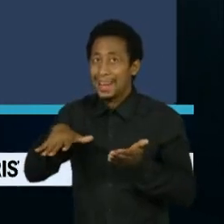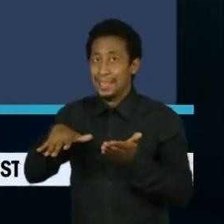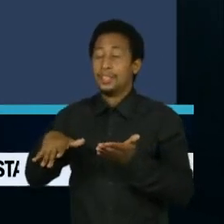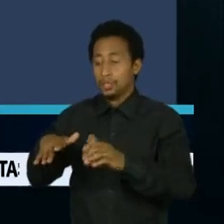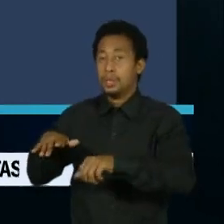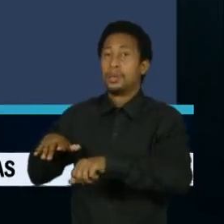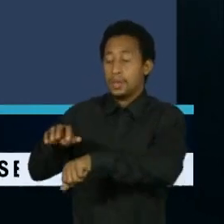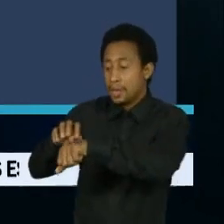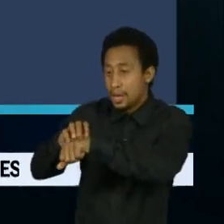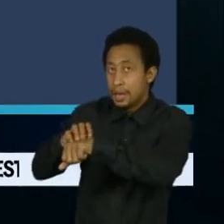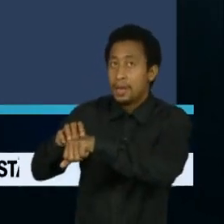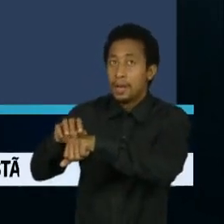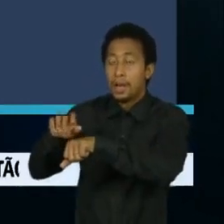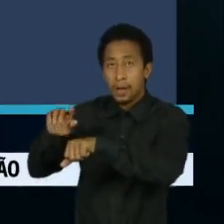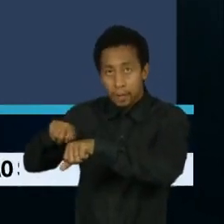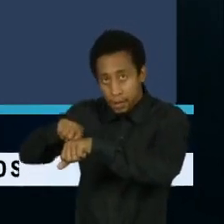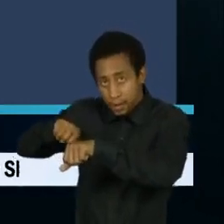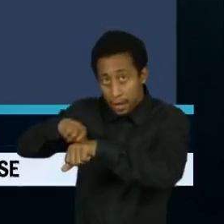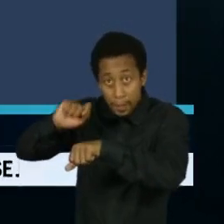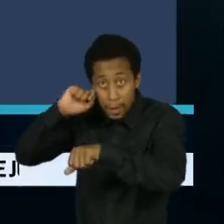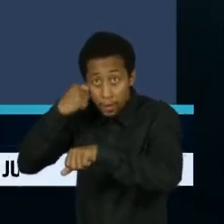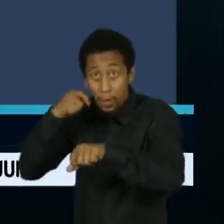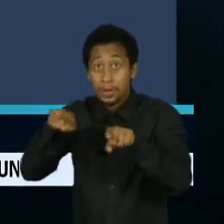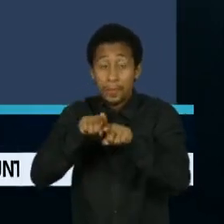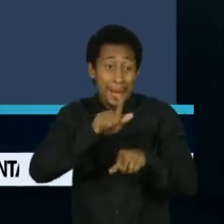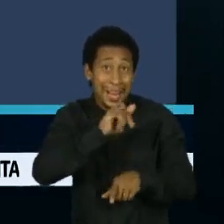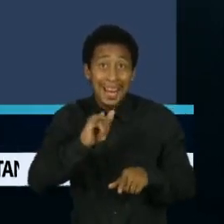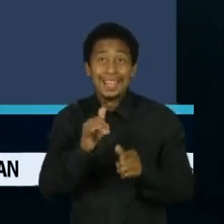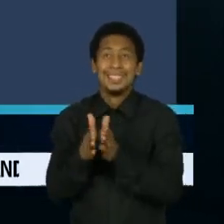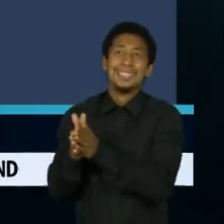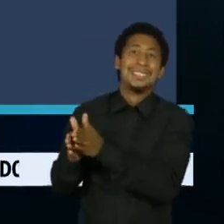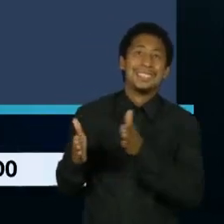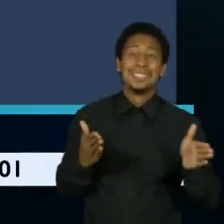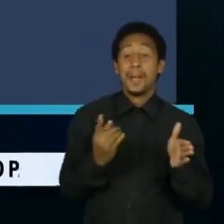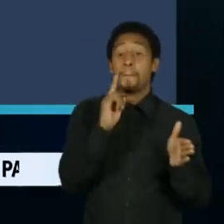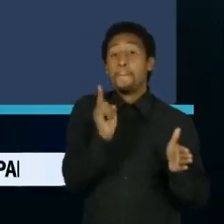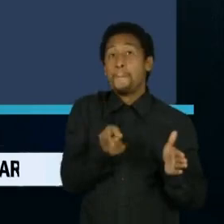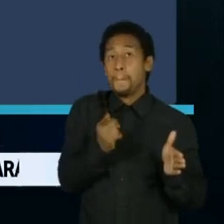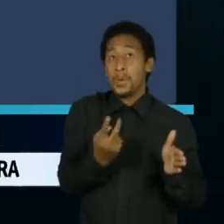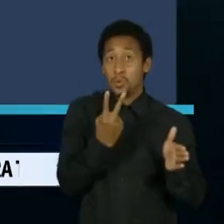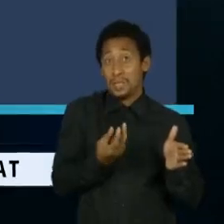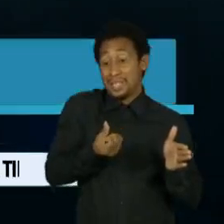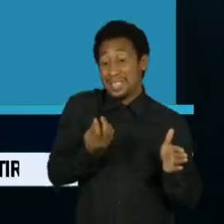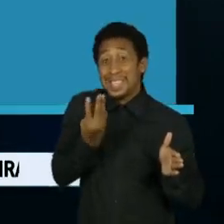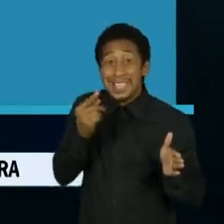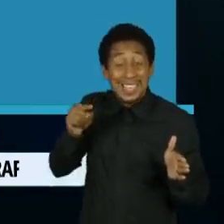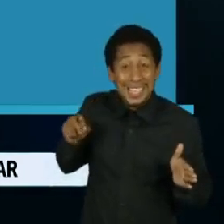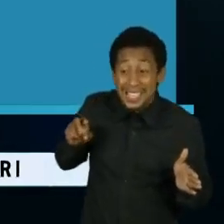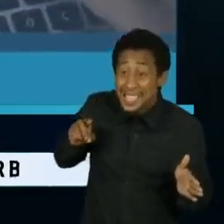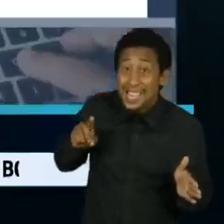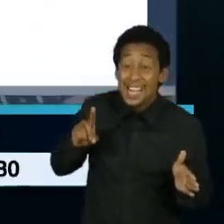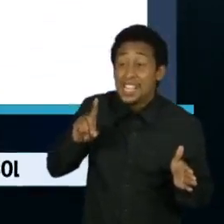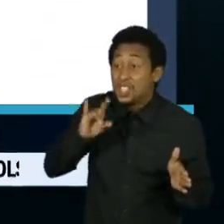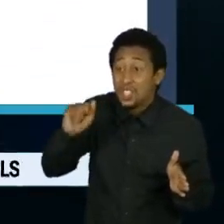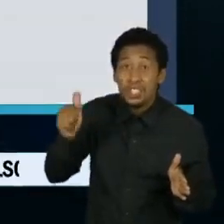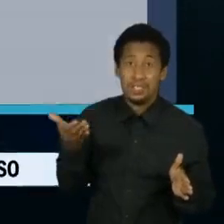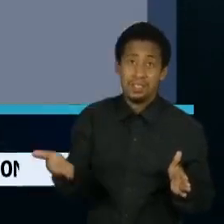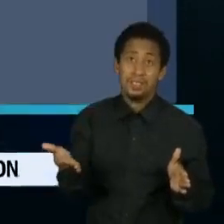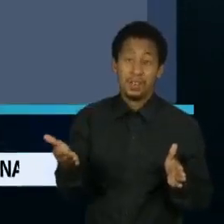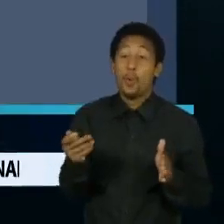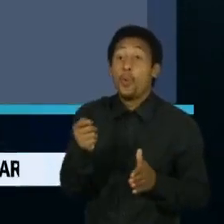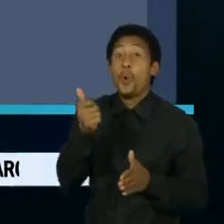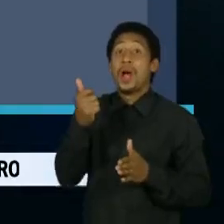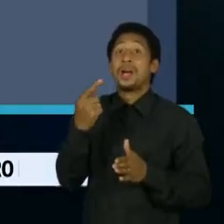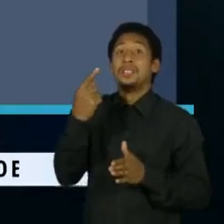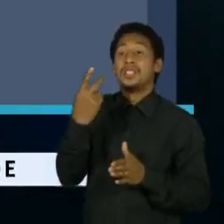.263 dias, quase três anos e meio, para ser concluída pelo tribunal. Em nota, o TCU informa que